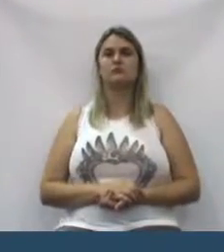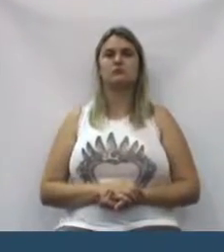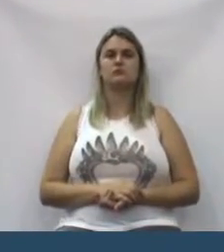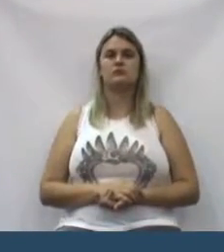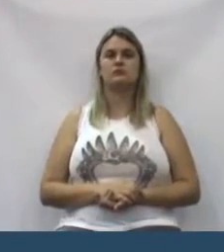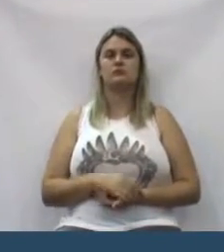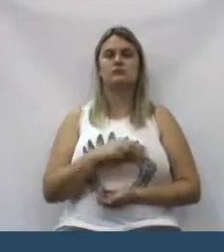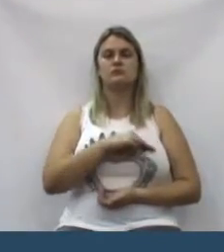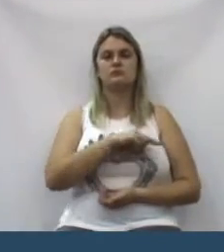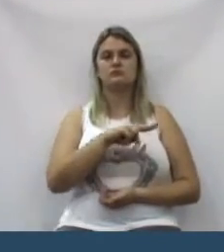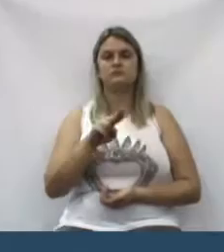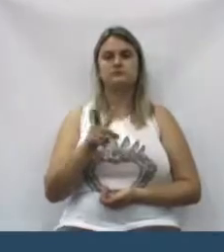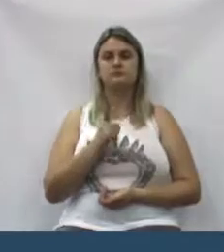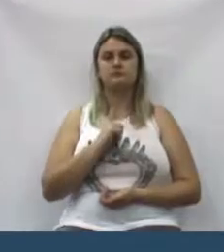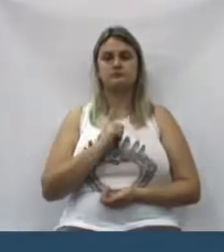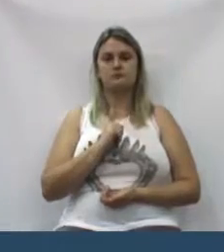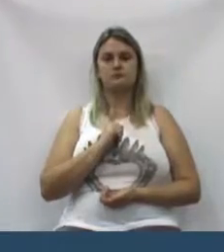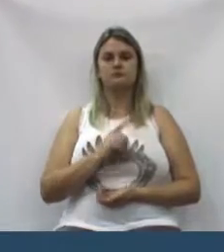nós temos